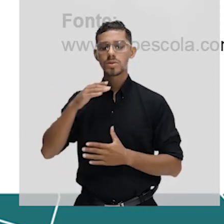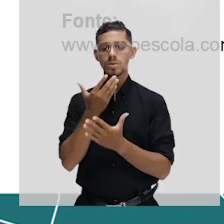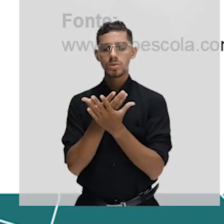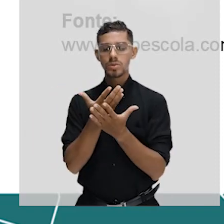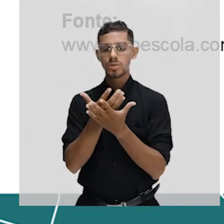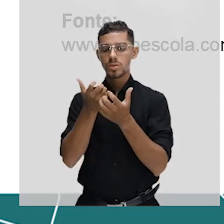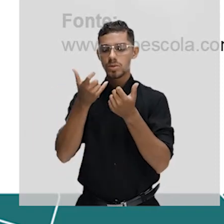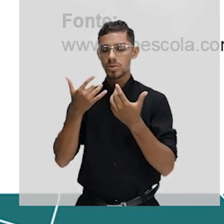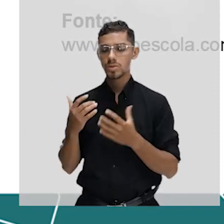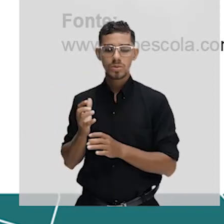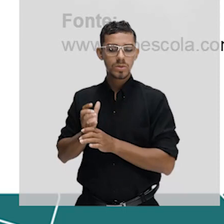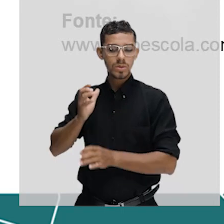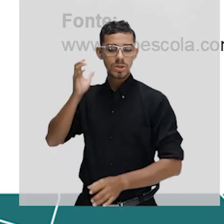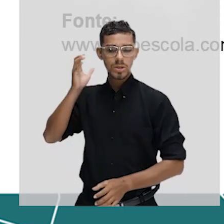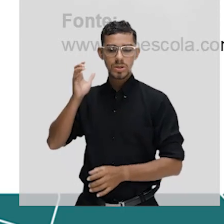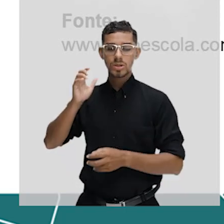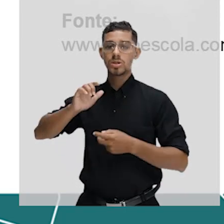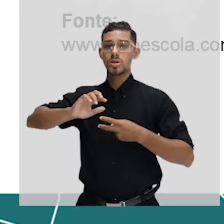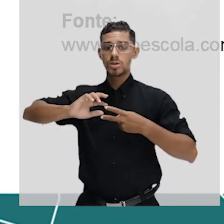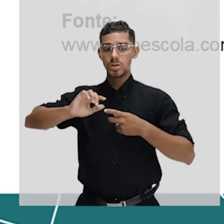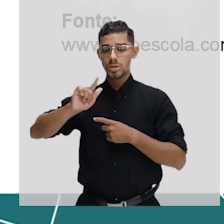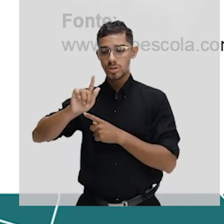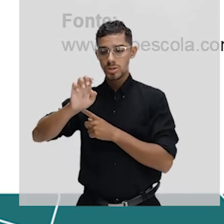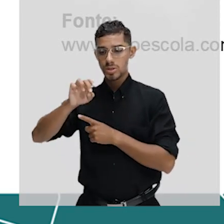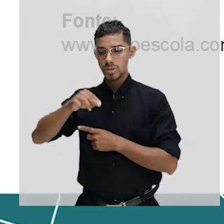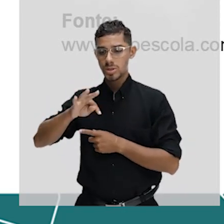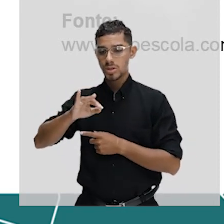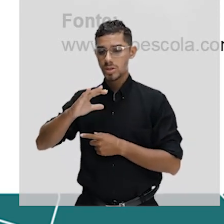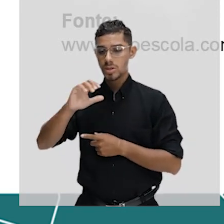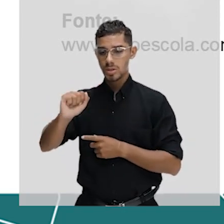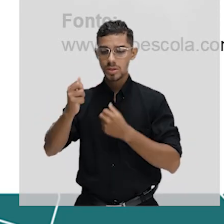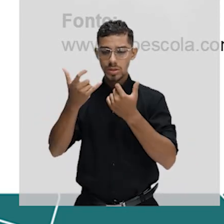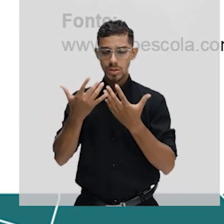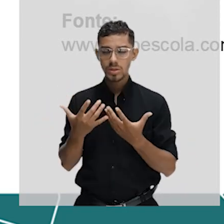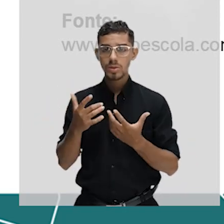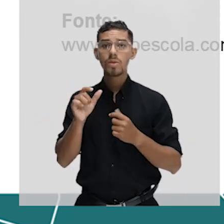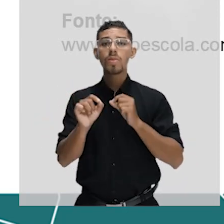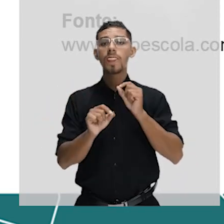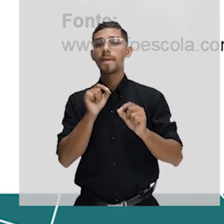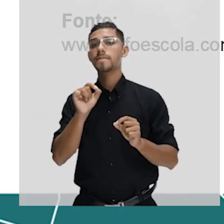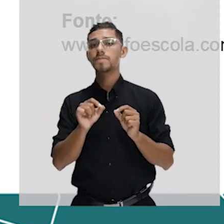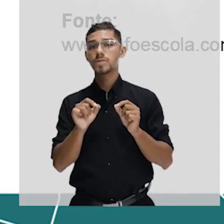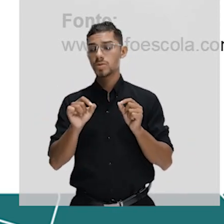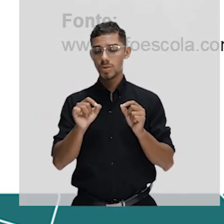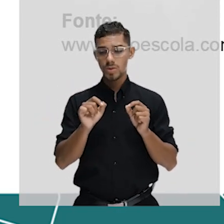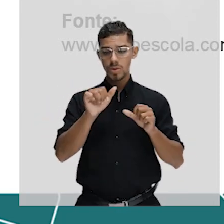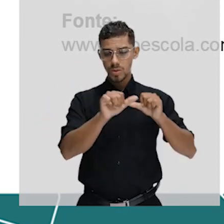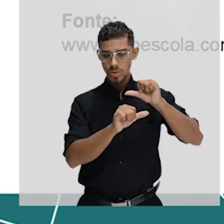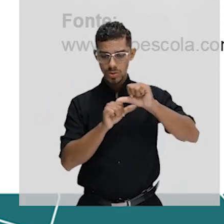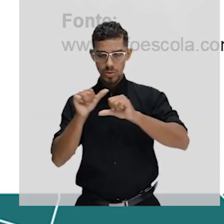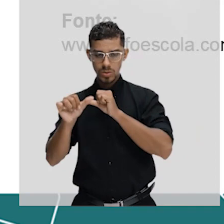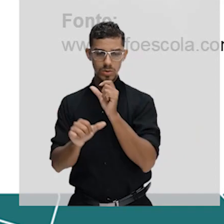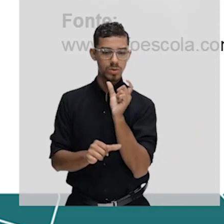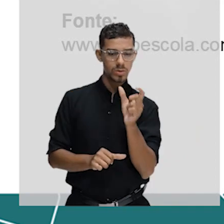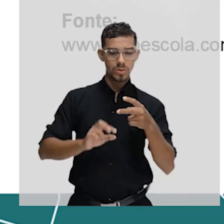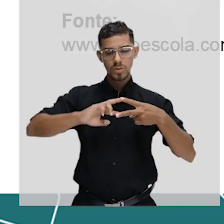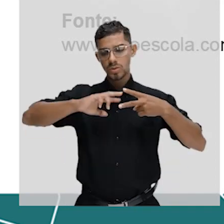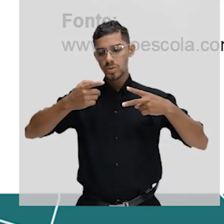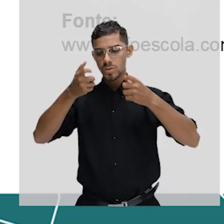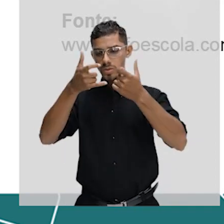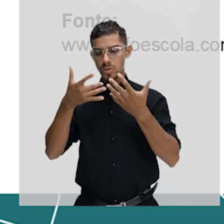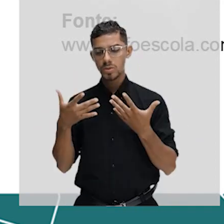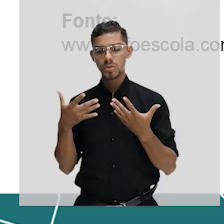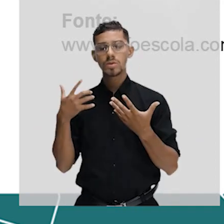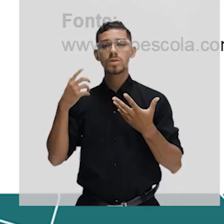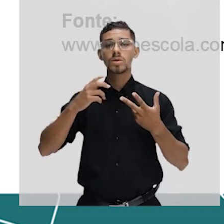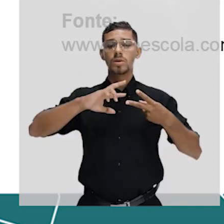engenharia genética. Que seria basicamente manipular esses trechos da molécula de DNA